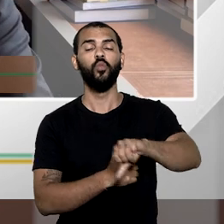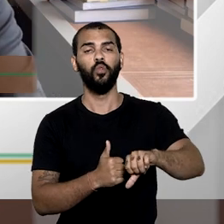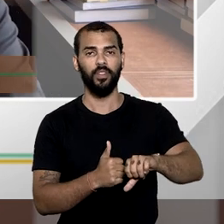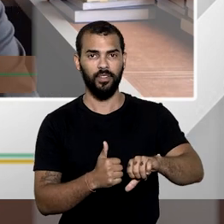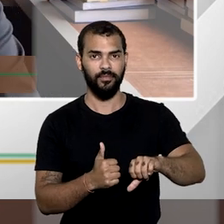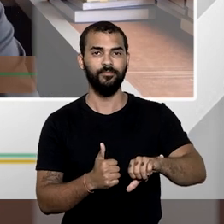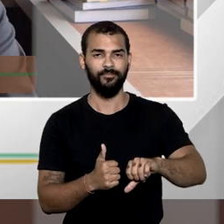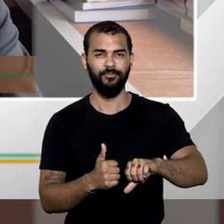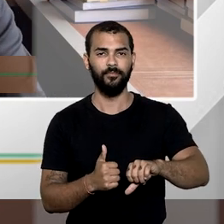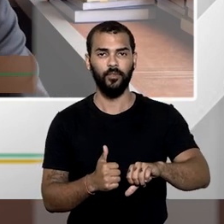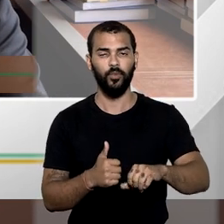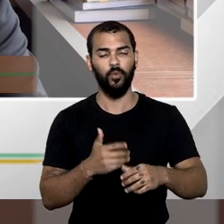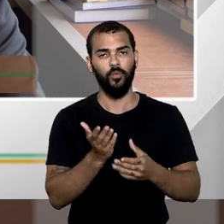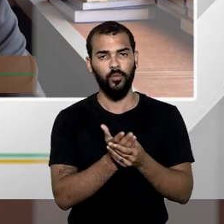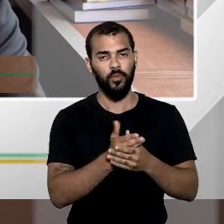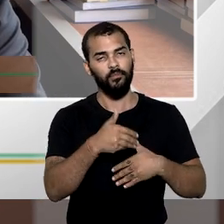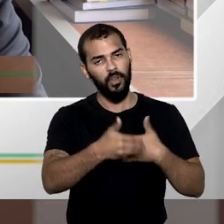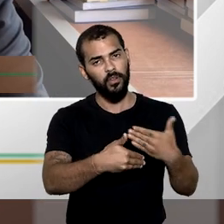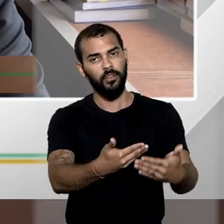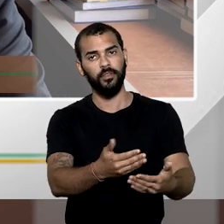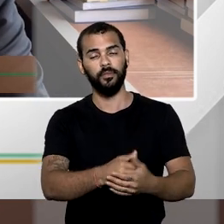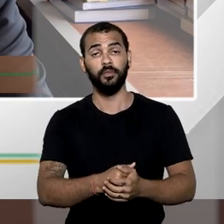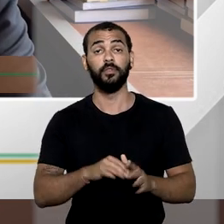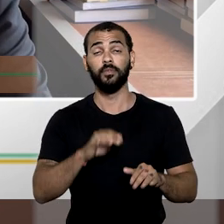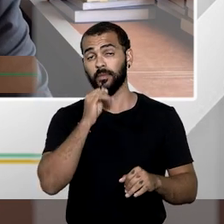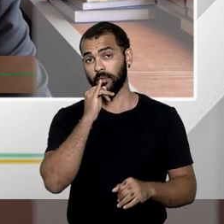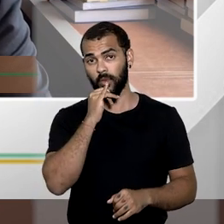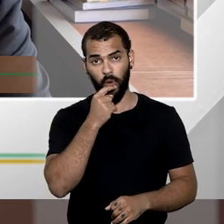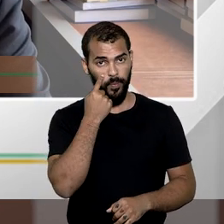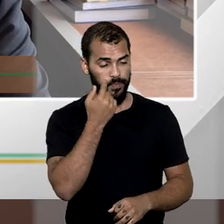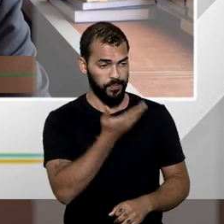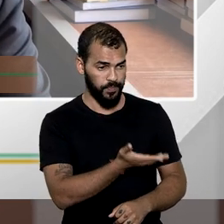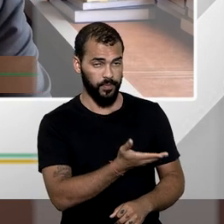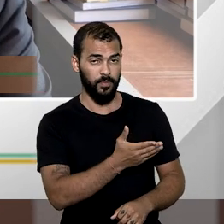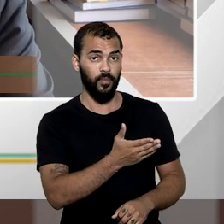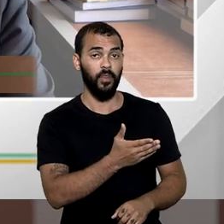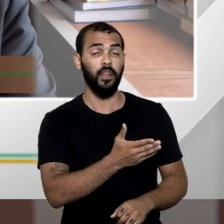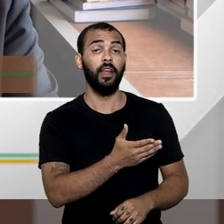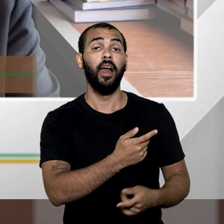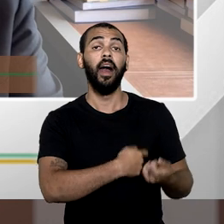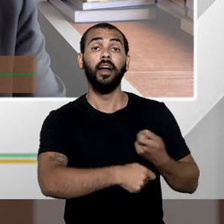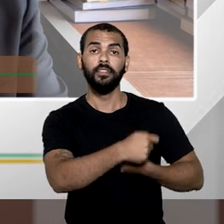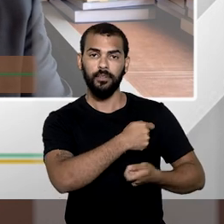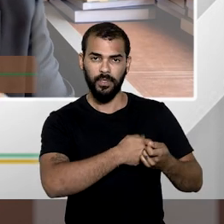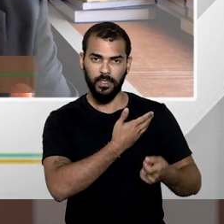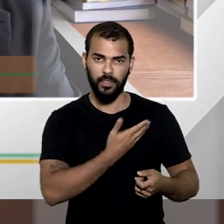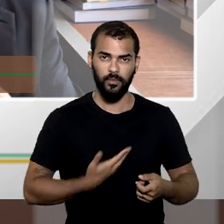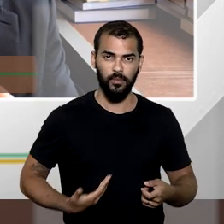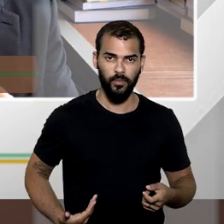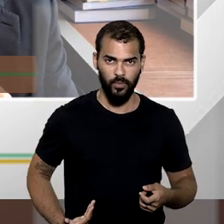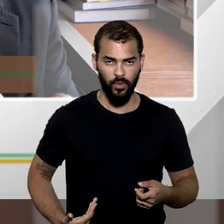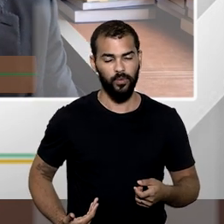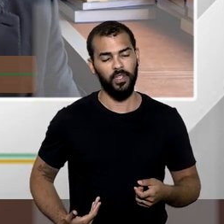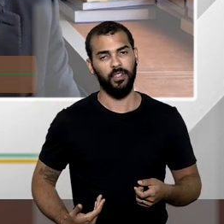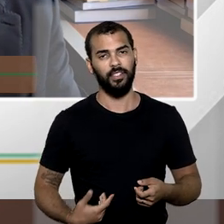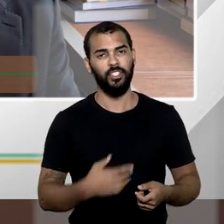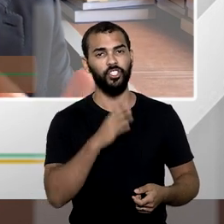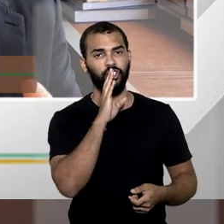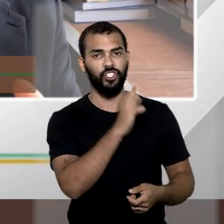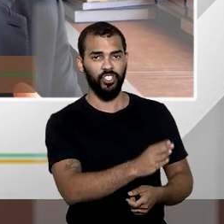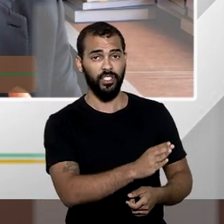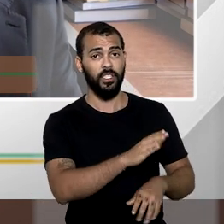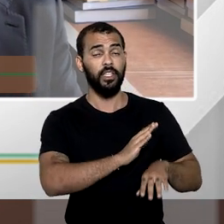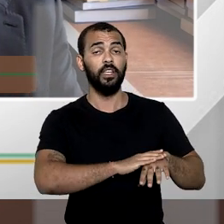Se na desapropriação, na ação de desapropriação, a administração pública é autora, na desapropriação indireta,